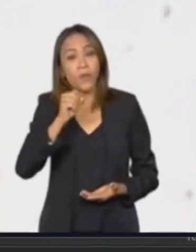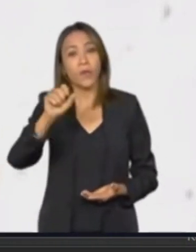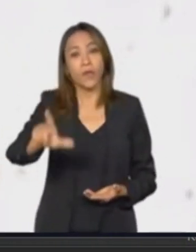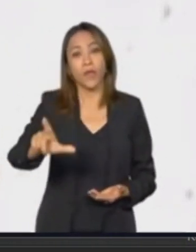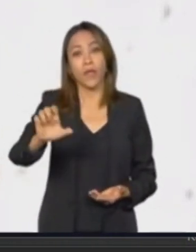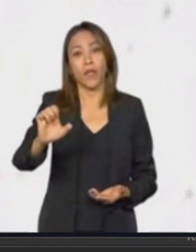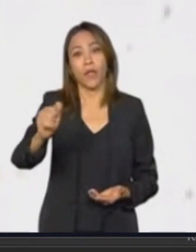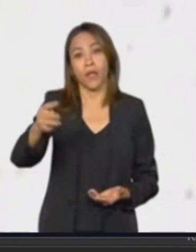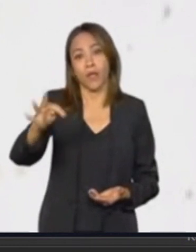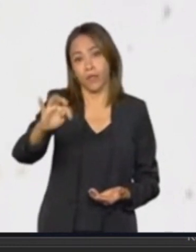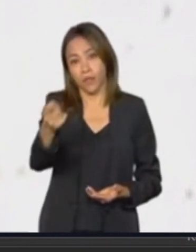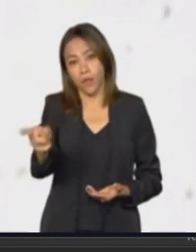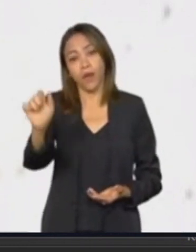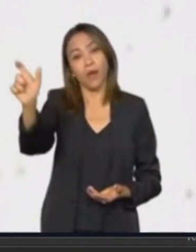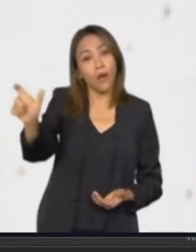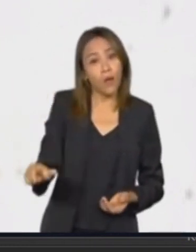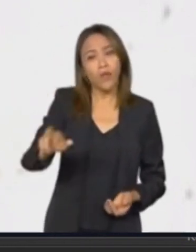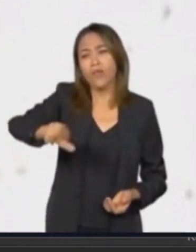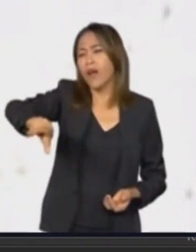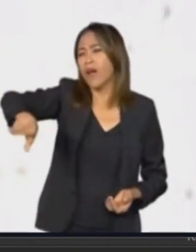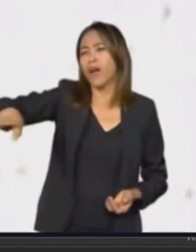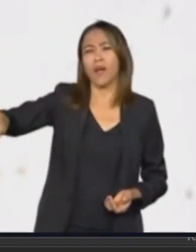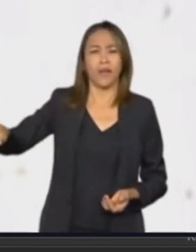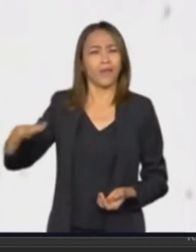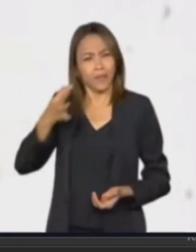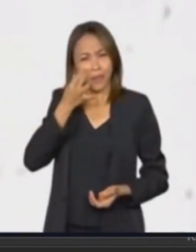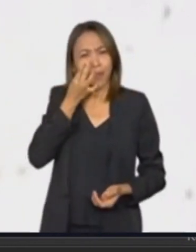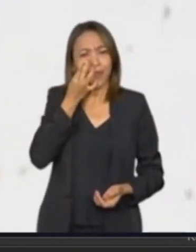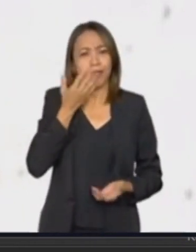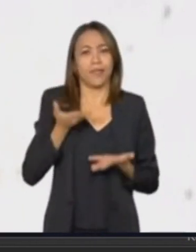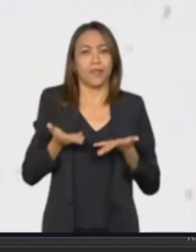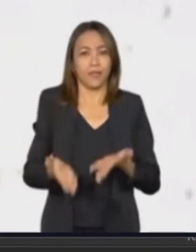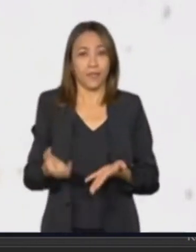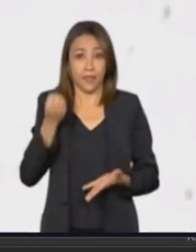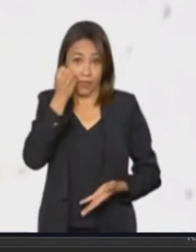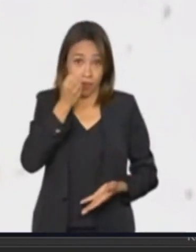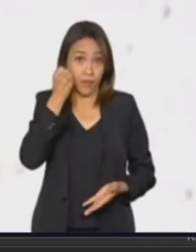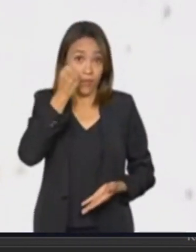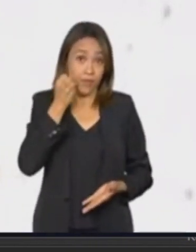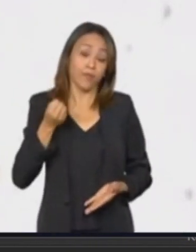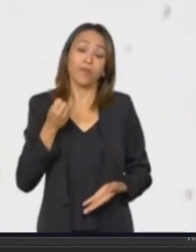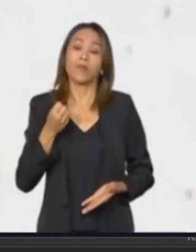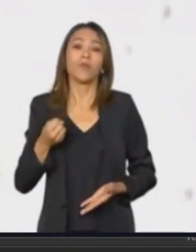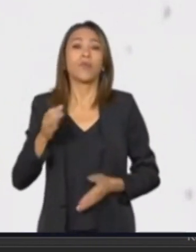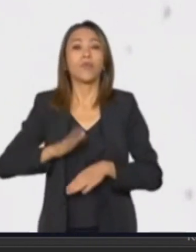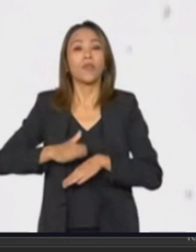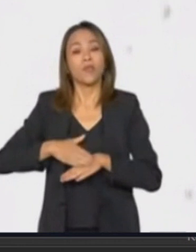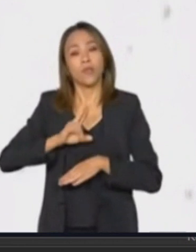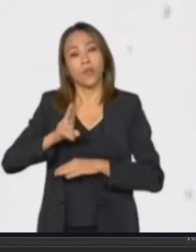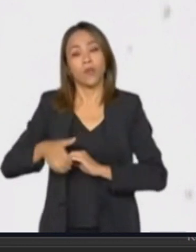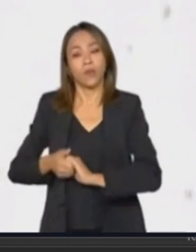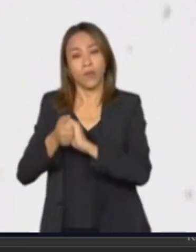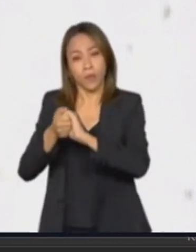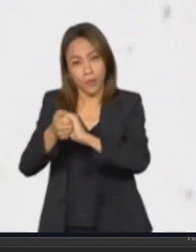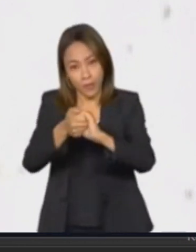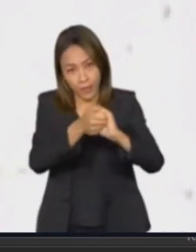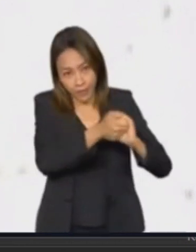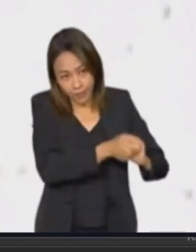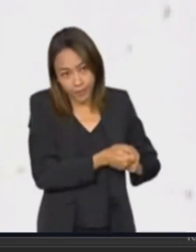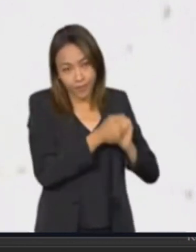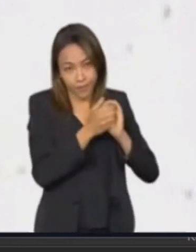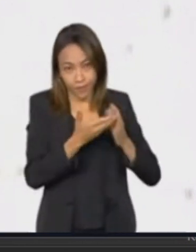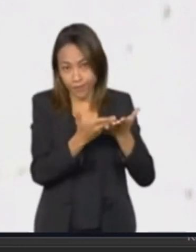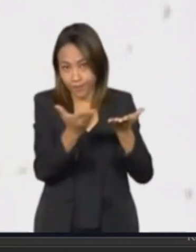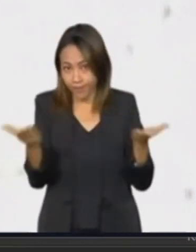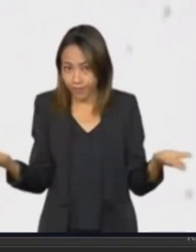ao deputado Pedro Sai e todos os outros deputados e deputadas. E eu os cumprimento em nome desses deputados e deputadas